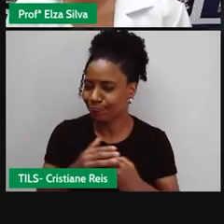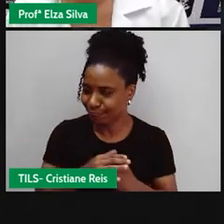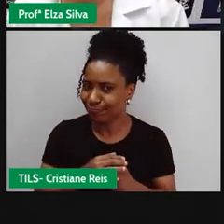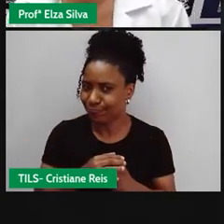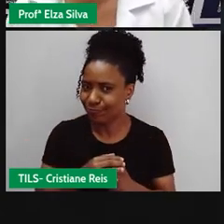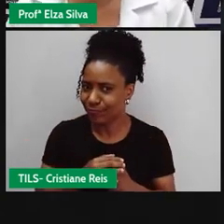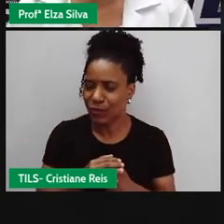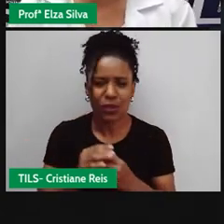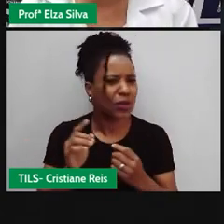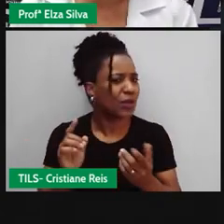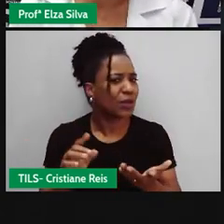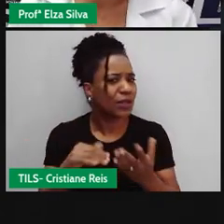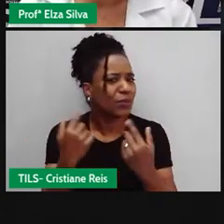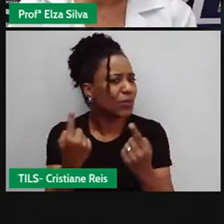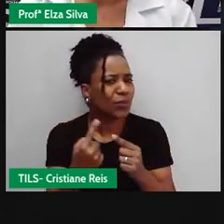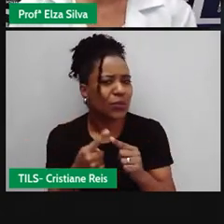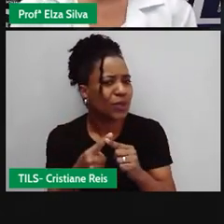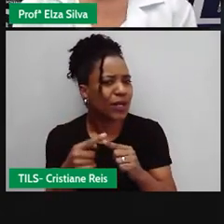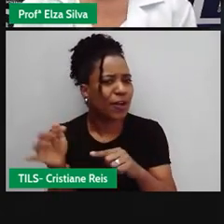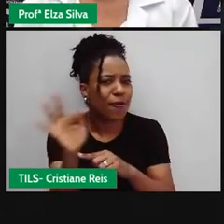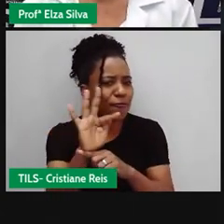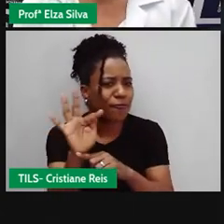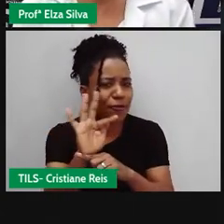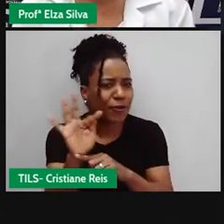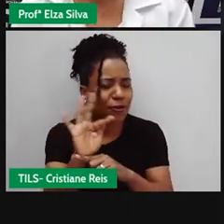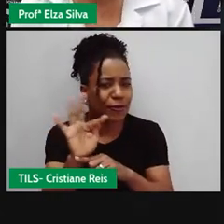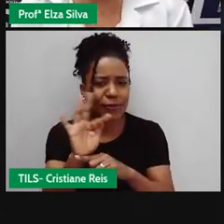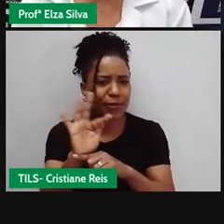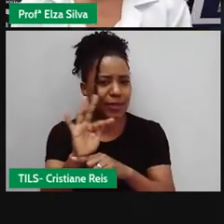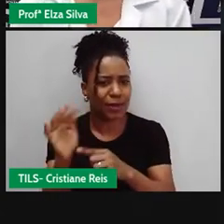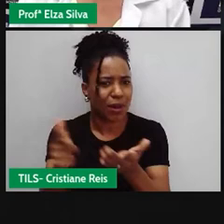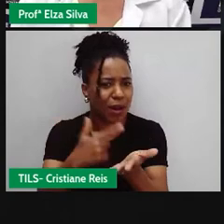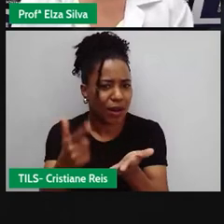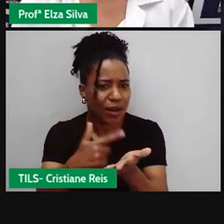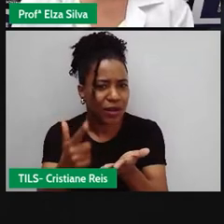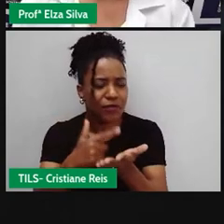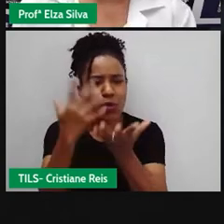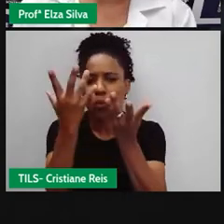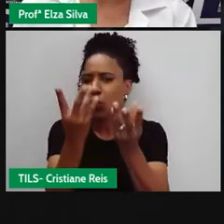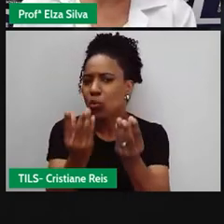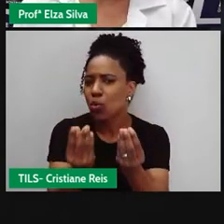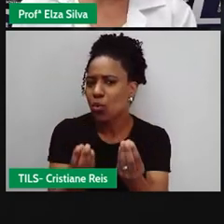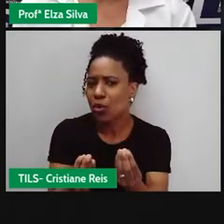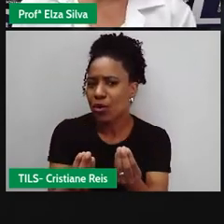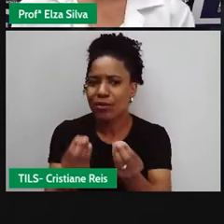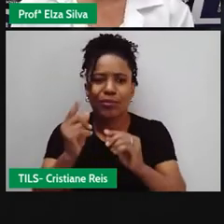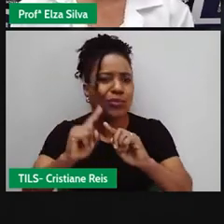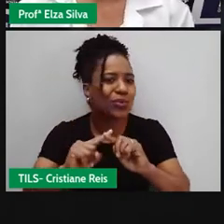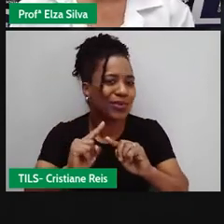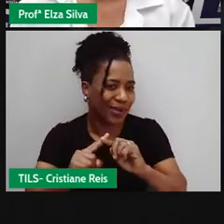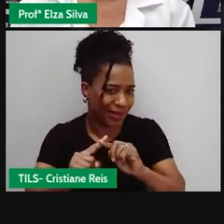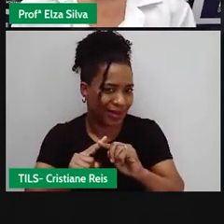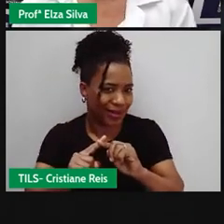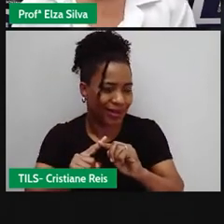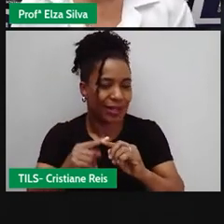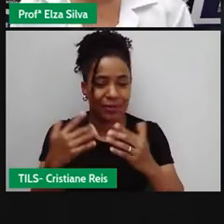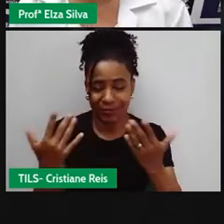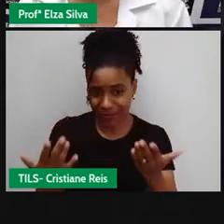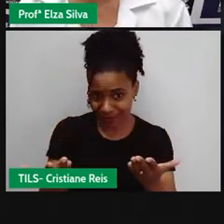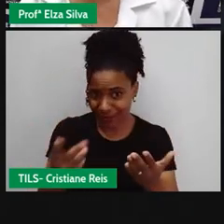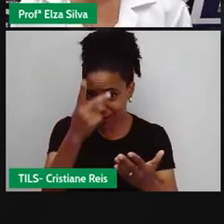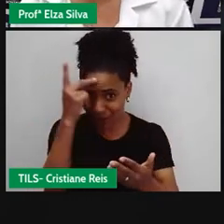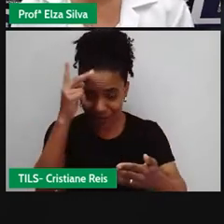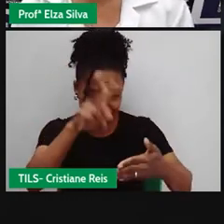sinopse de um produto cultural? Para que o leitor entenda os pontos principais De um texto original Que pode